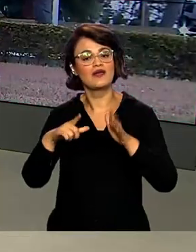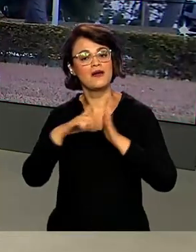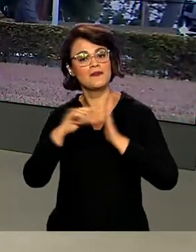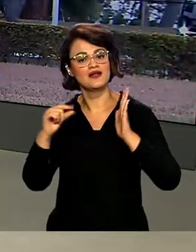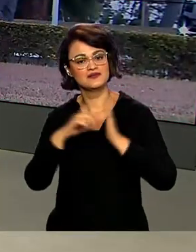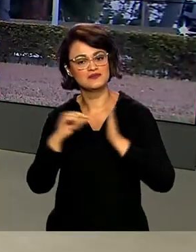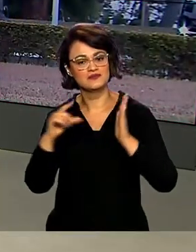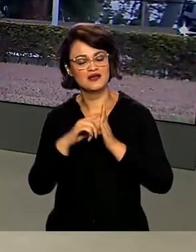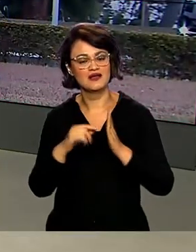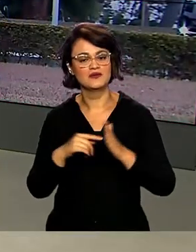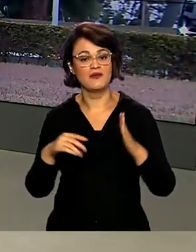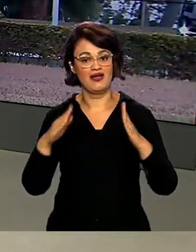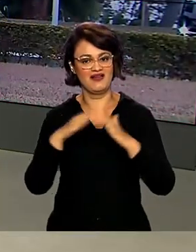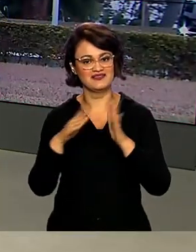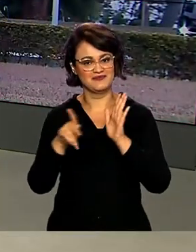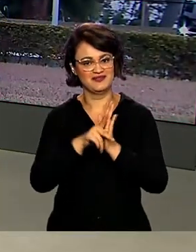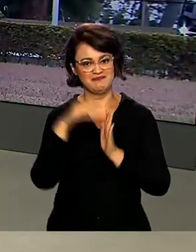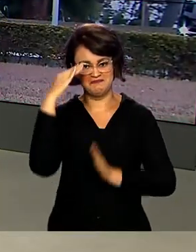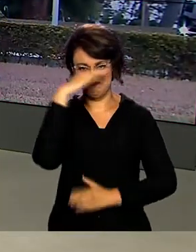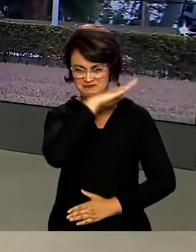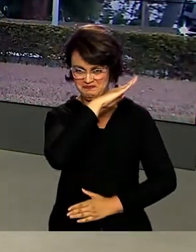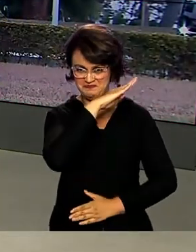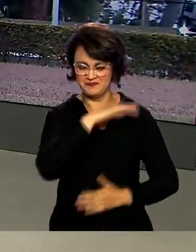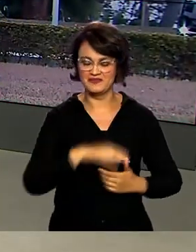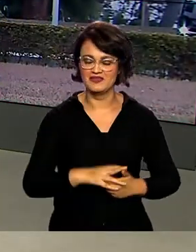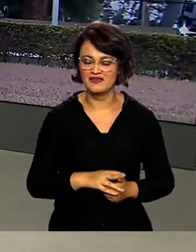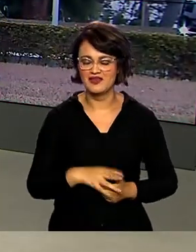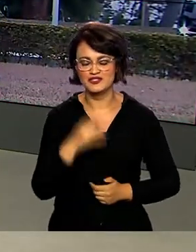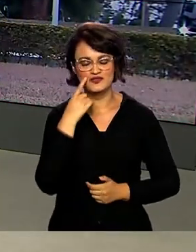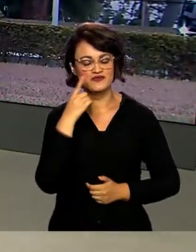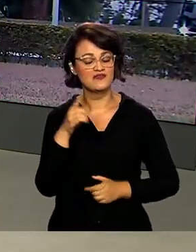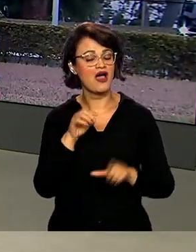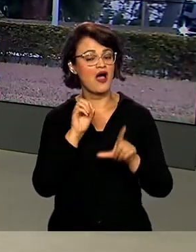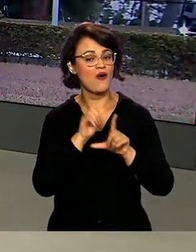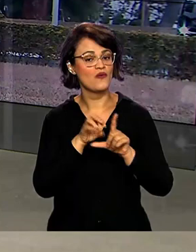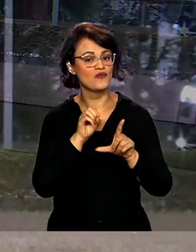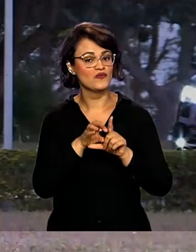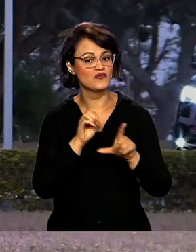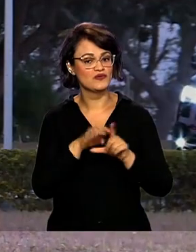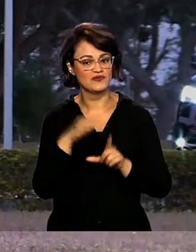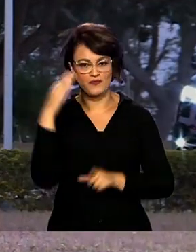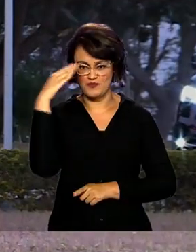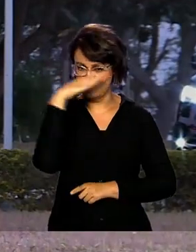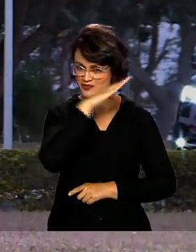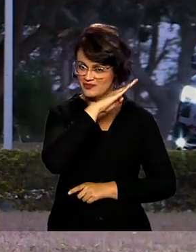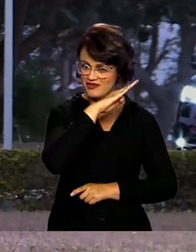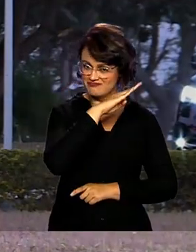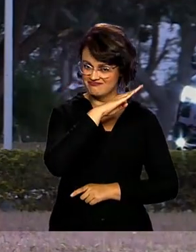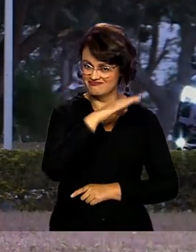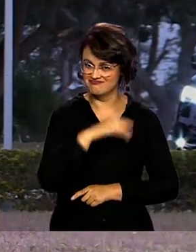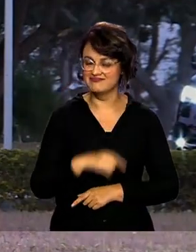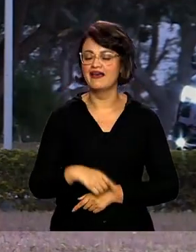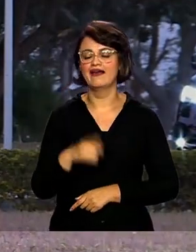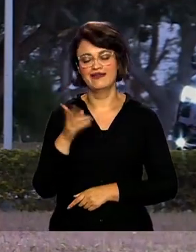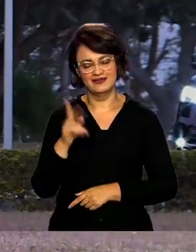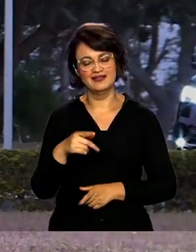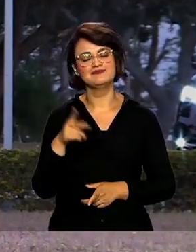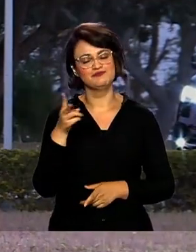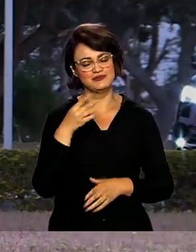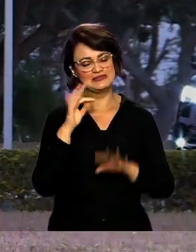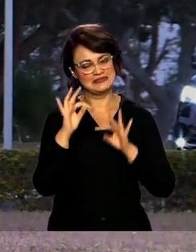Alvorada, residência oficial do presidente. A gente vê aqui ao vivo o nosso presidente Jair Bolsonaro, que continua se